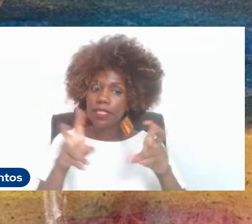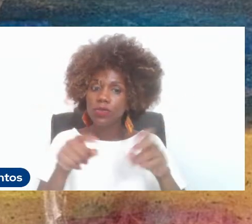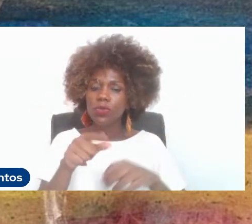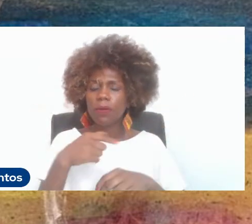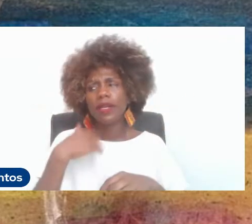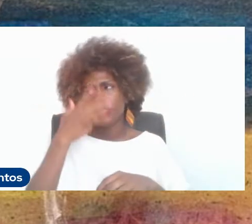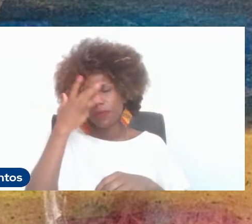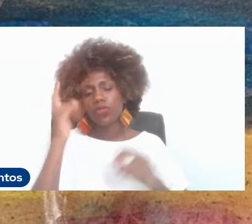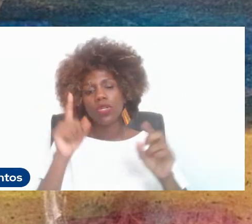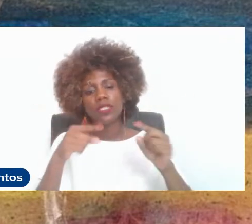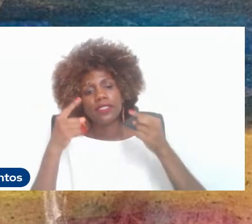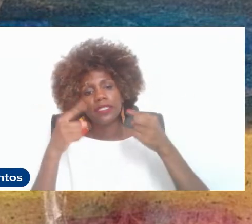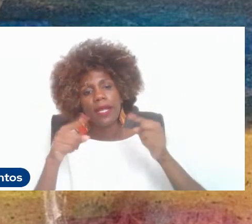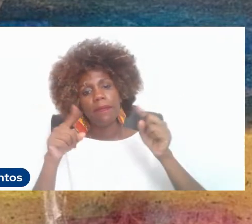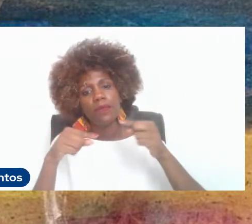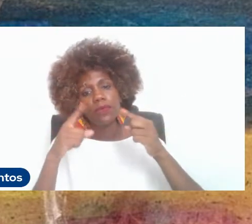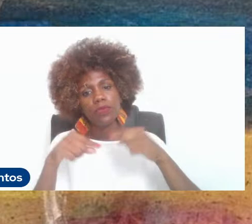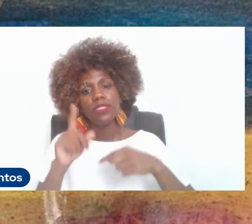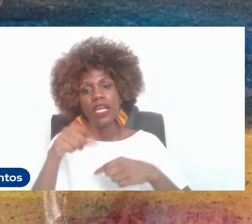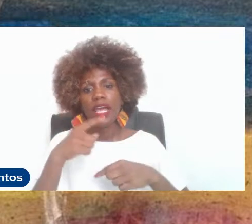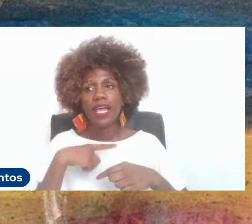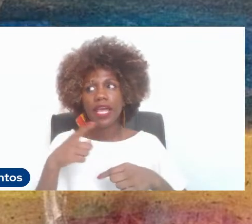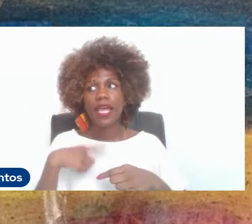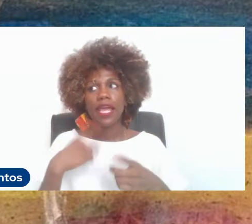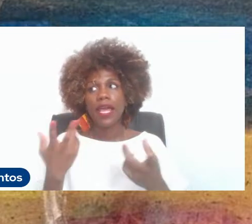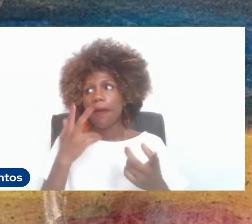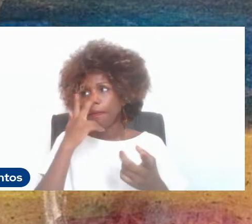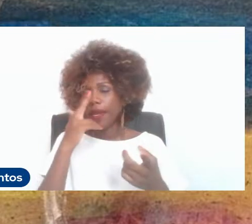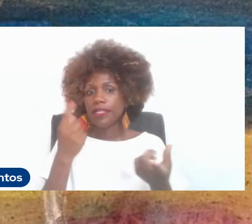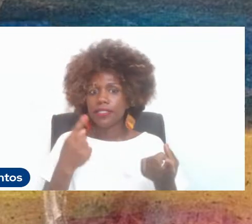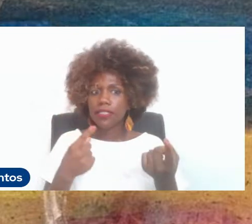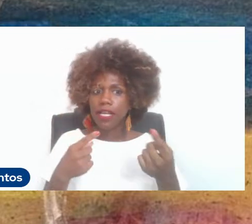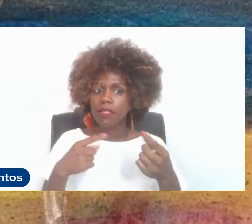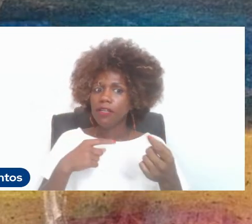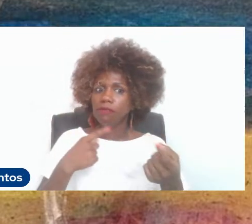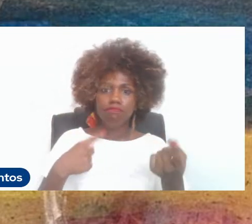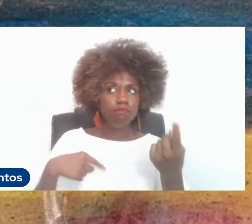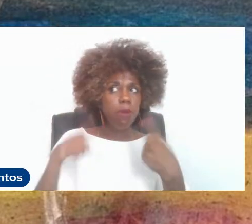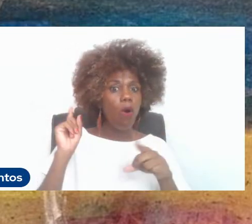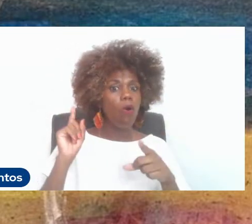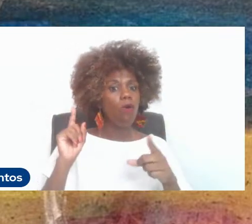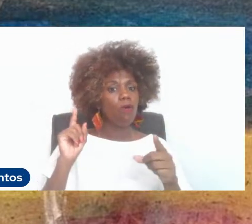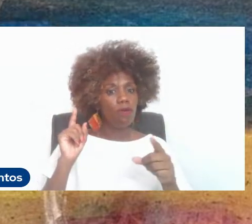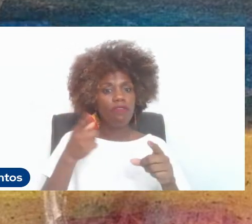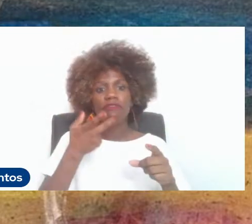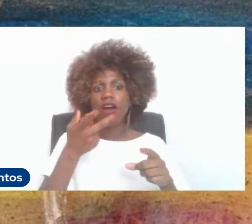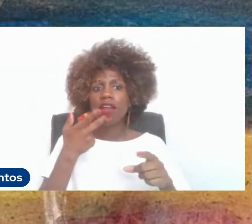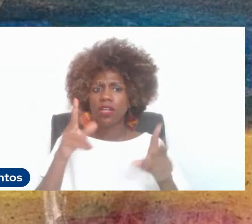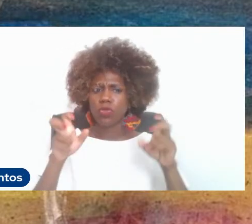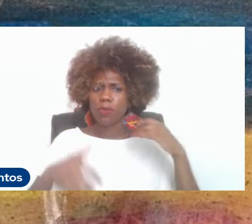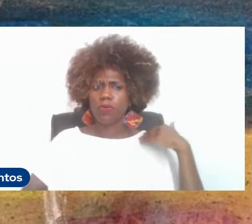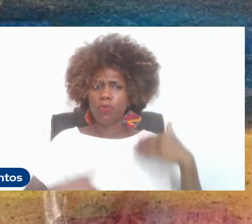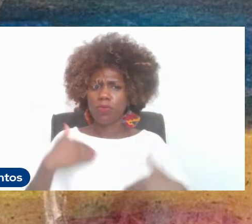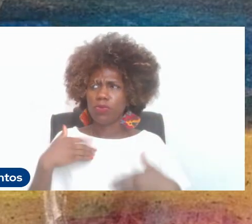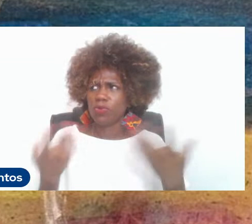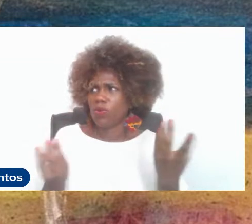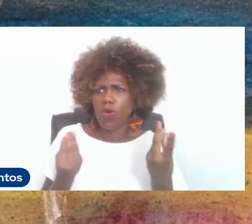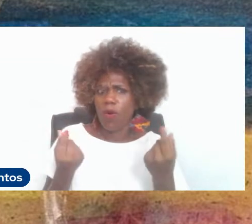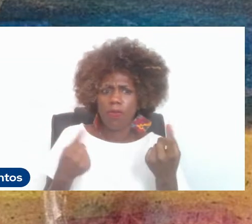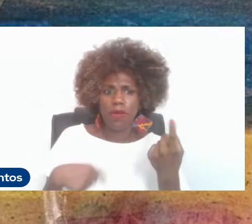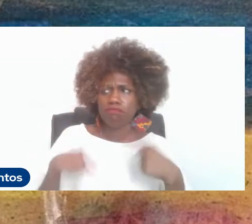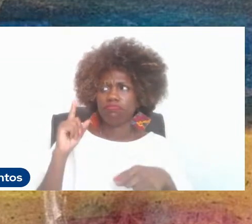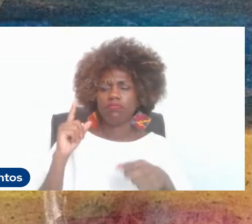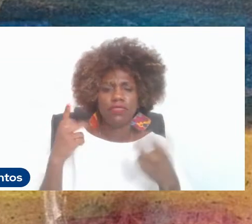músicos é algo transgressor, falar sobre o corpo. e é algo que normalmente